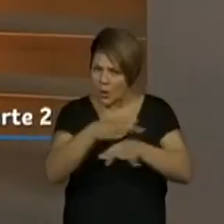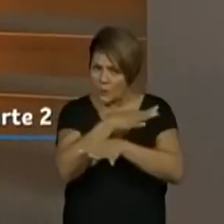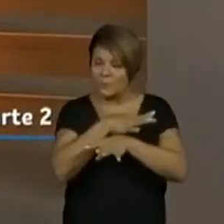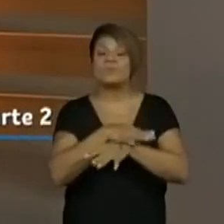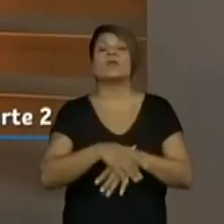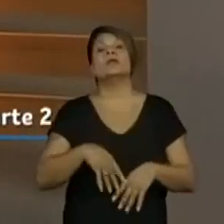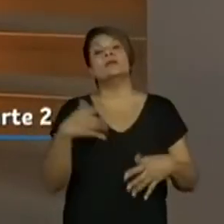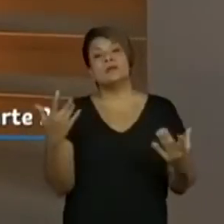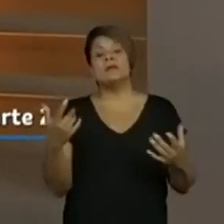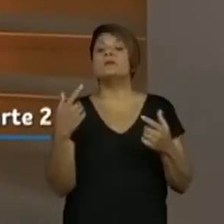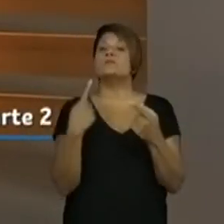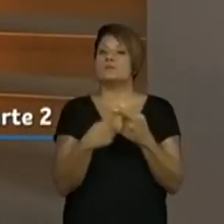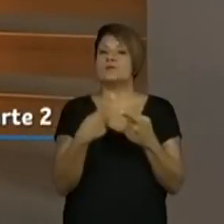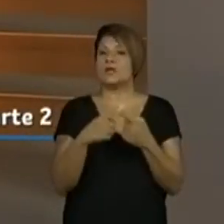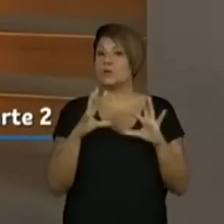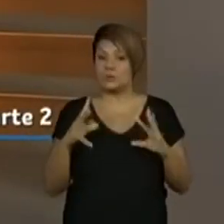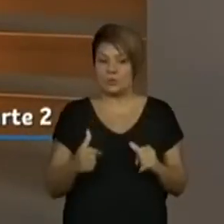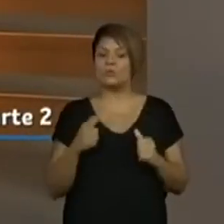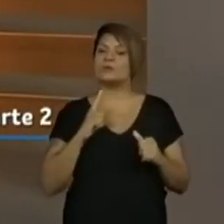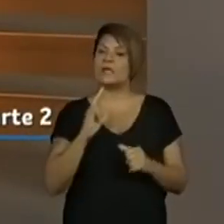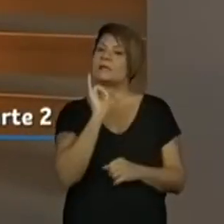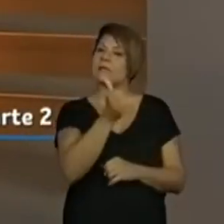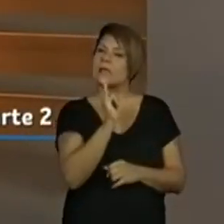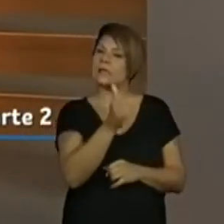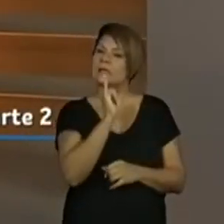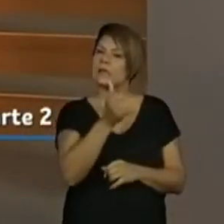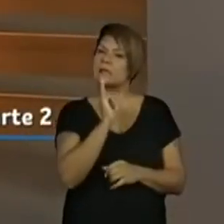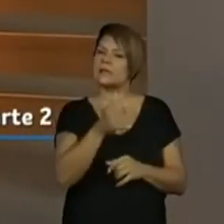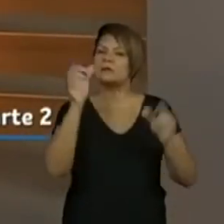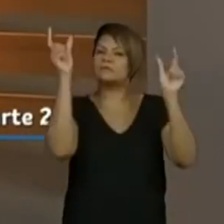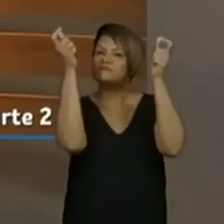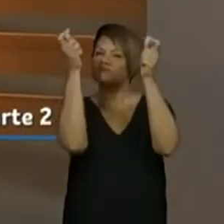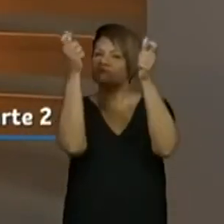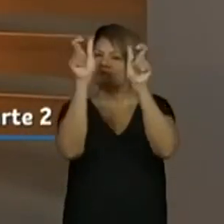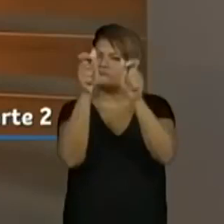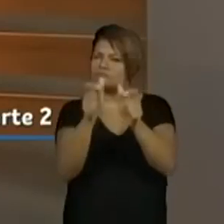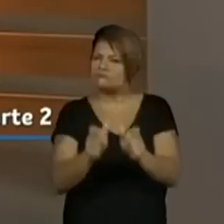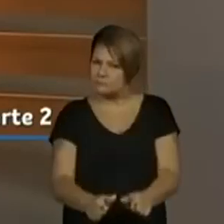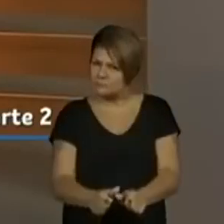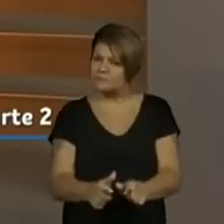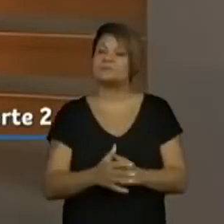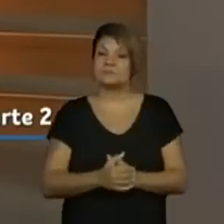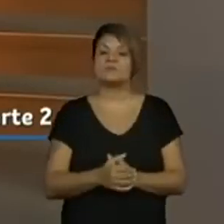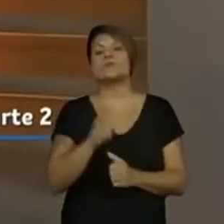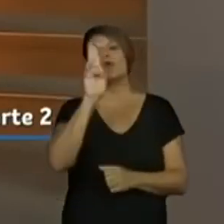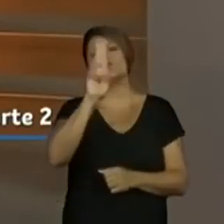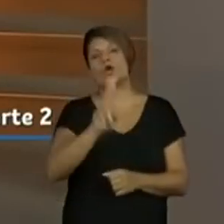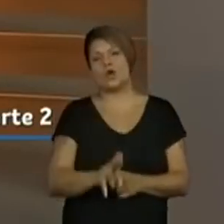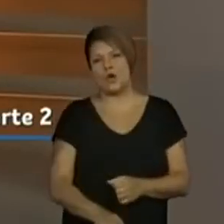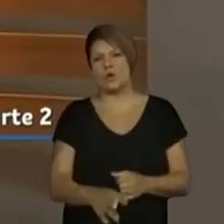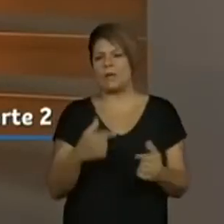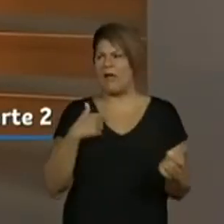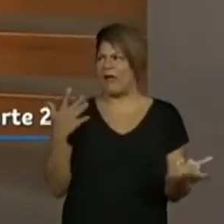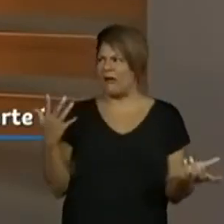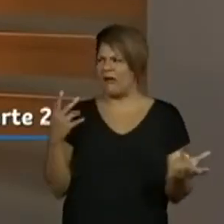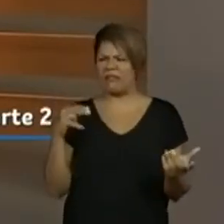elementos da narrativa, do texto. Não se preocupa com esses nomes, não. O importante é você compreender e